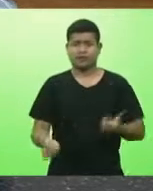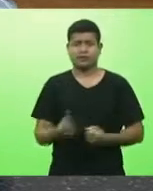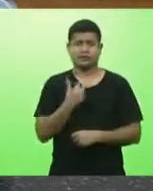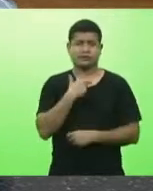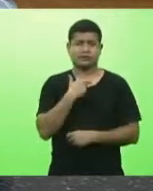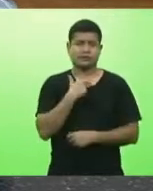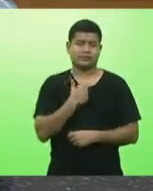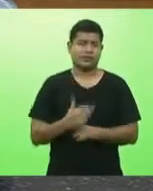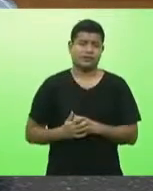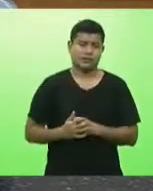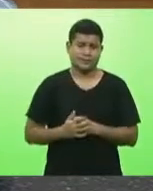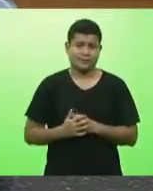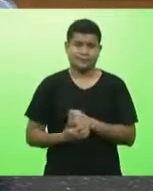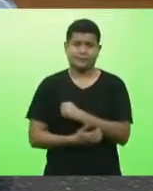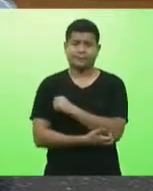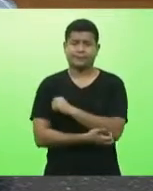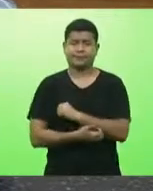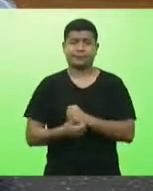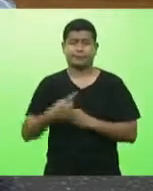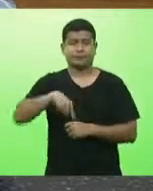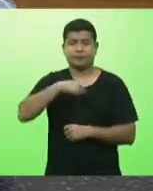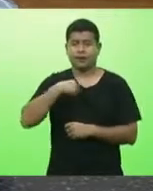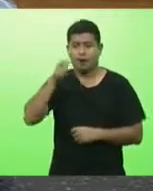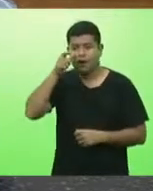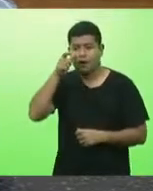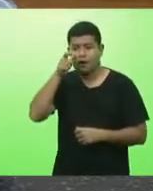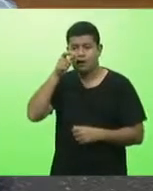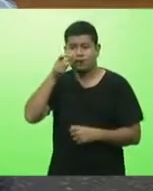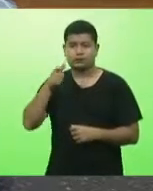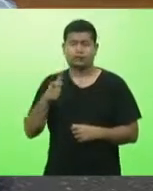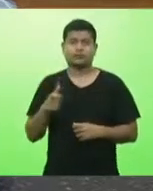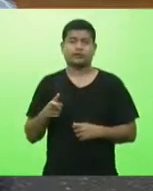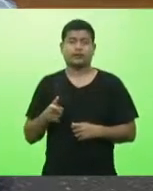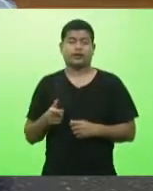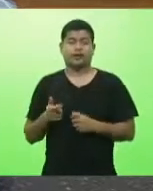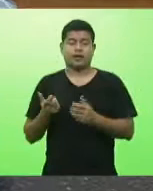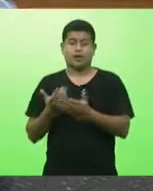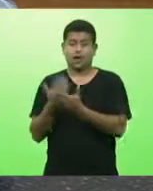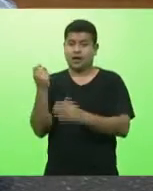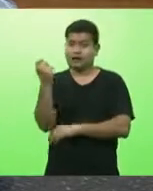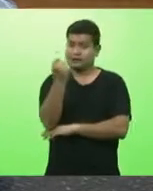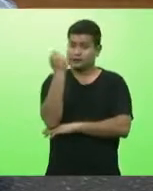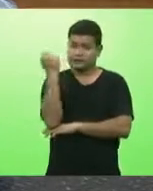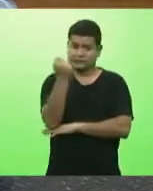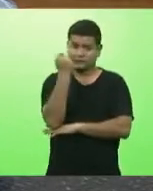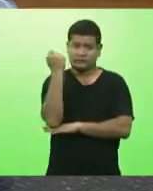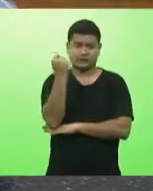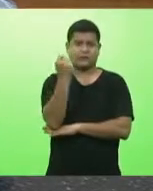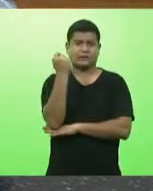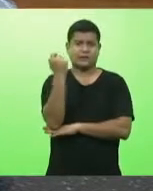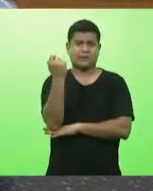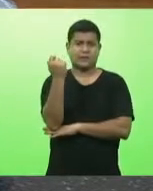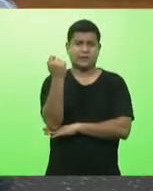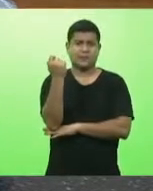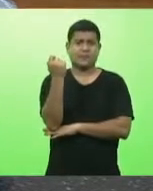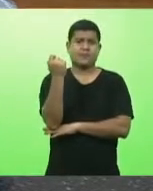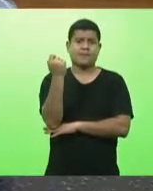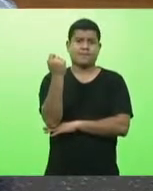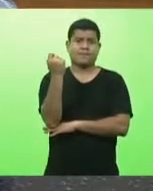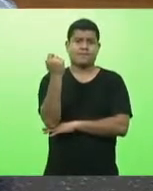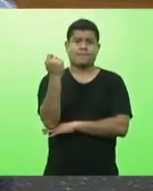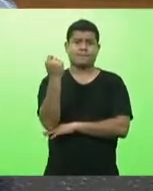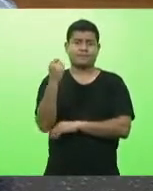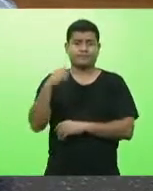tudo isso a gravidade porque passa o nosso estado